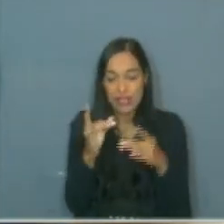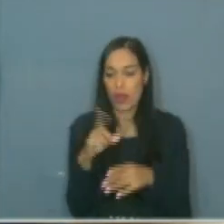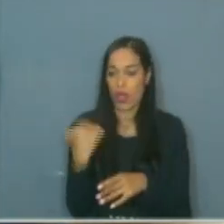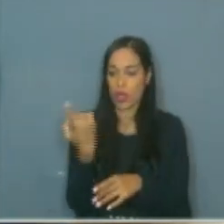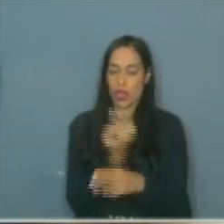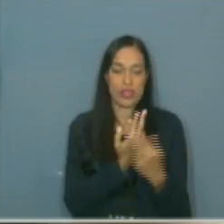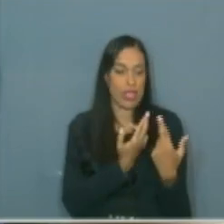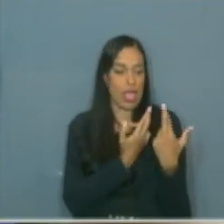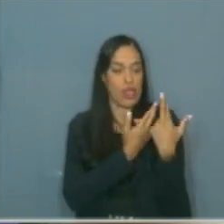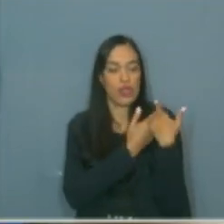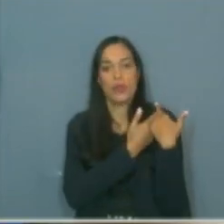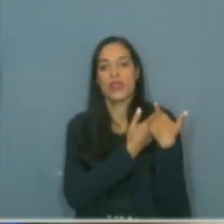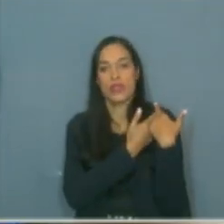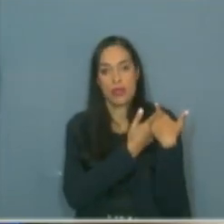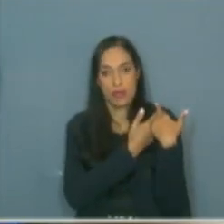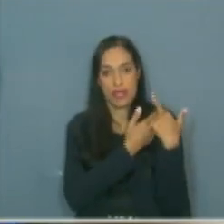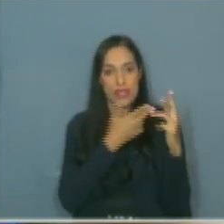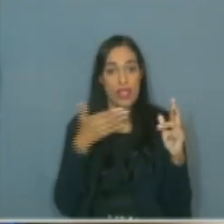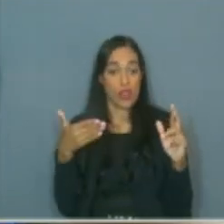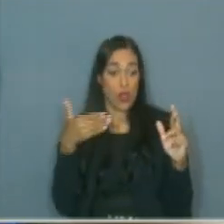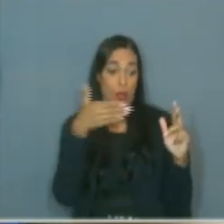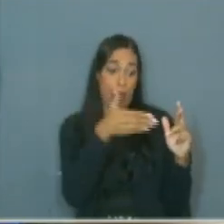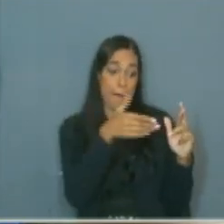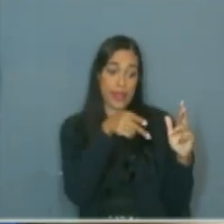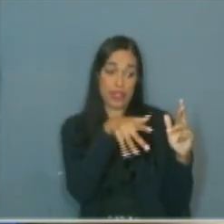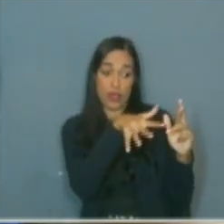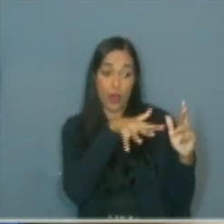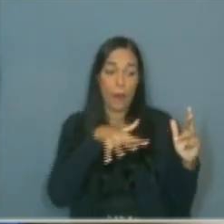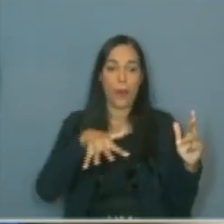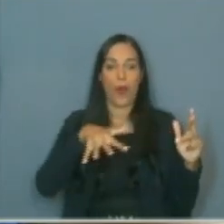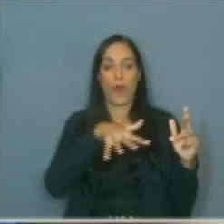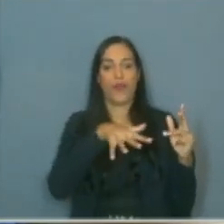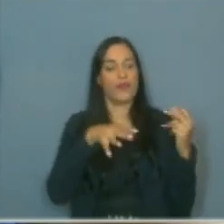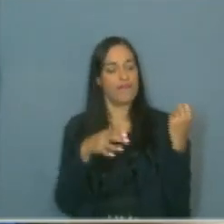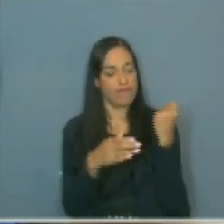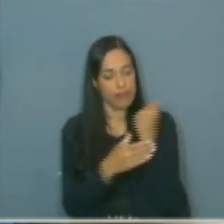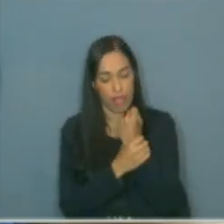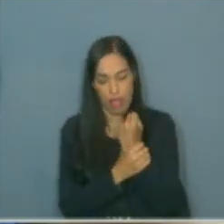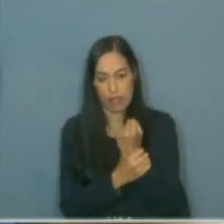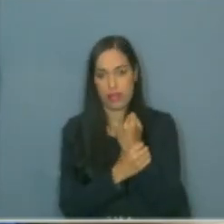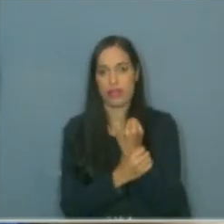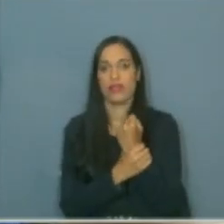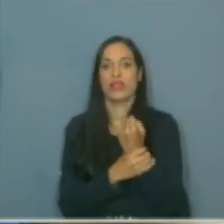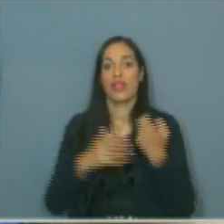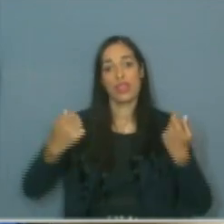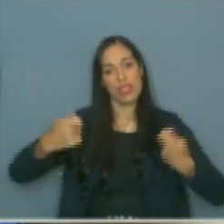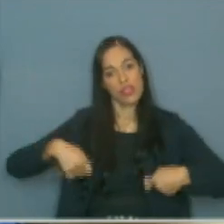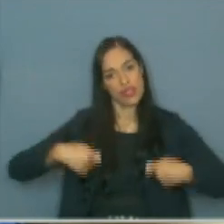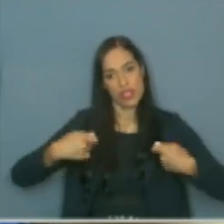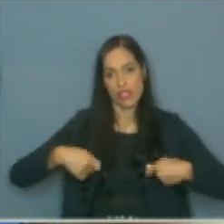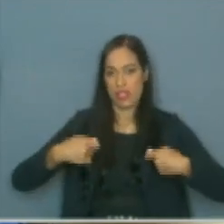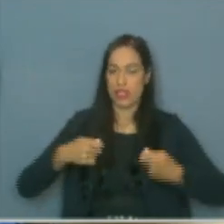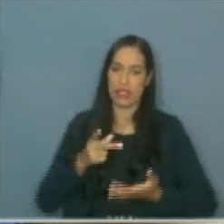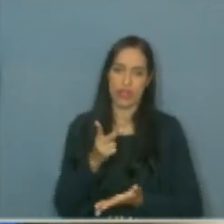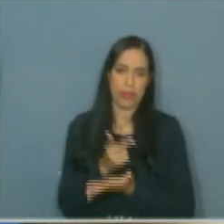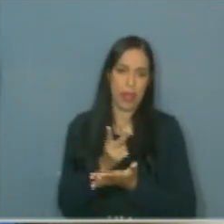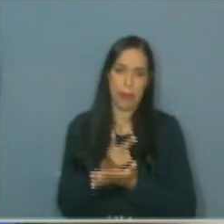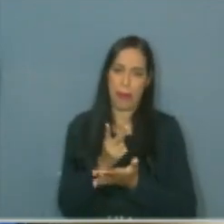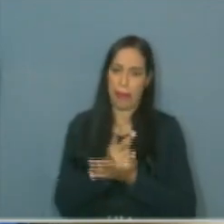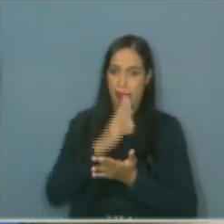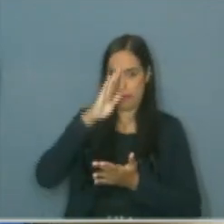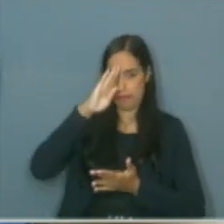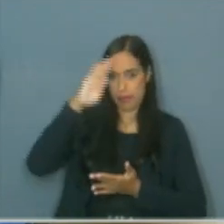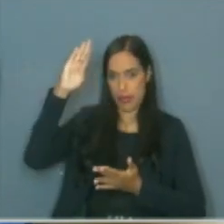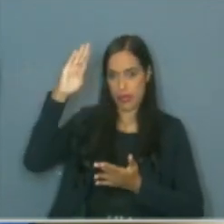responsabilidade, como representante do povo, garantir que essas demandas continuem sendo tratadas como prioridade.